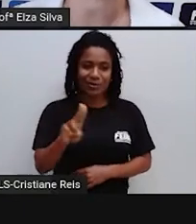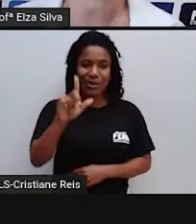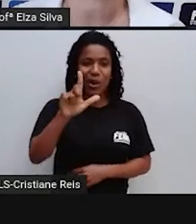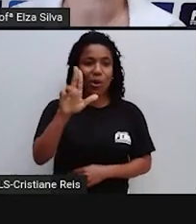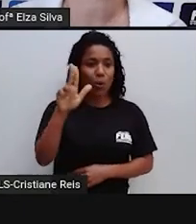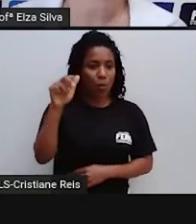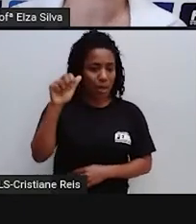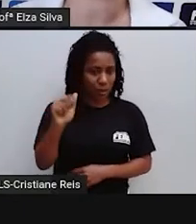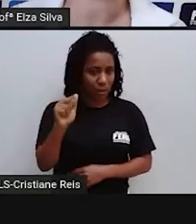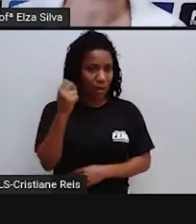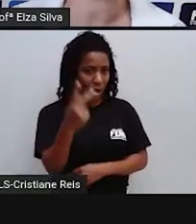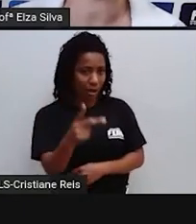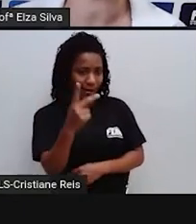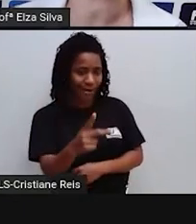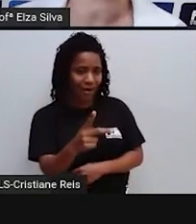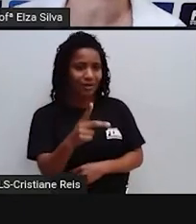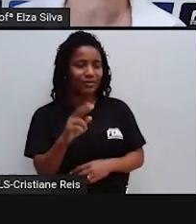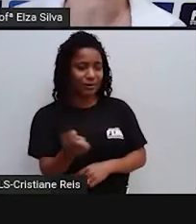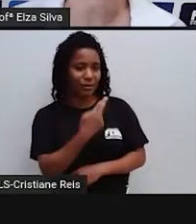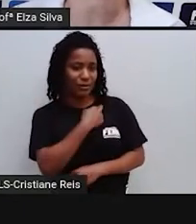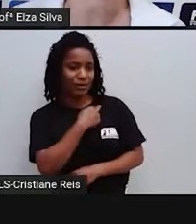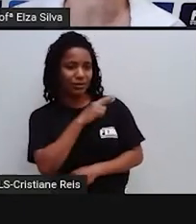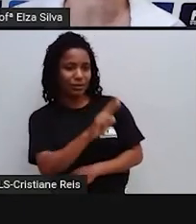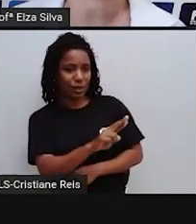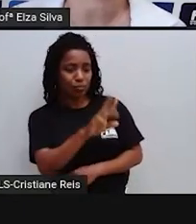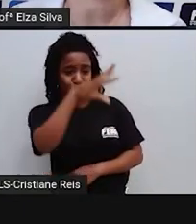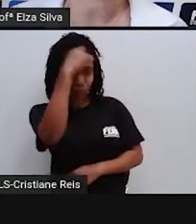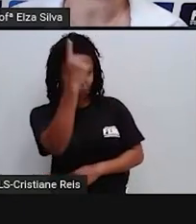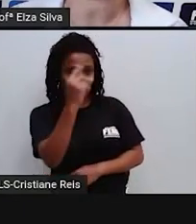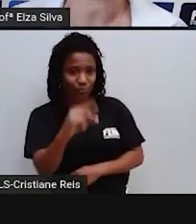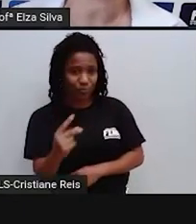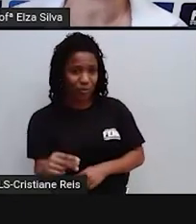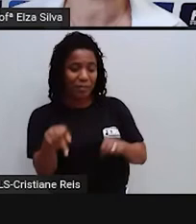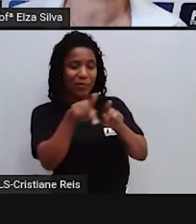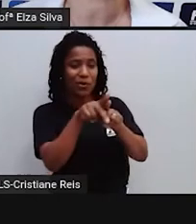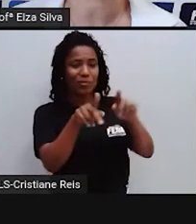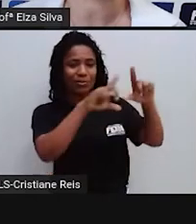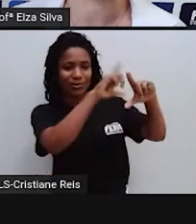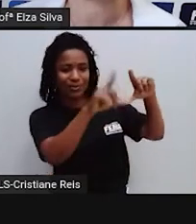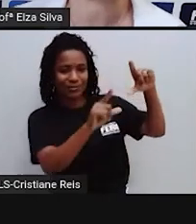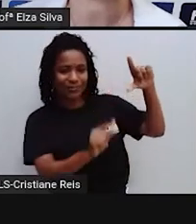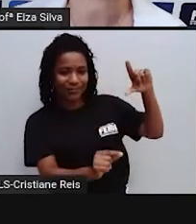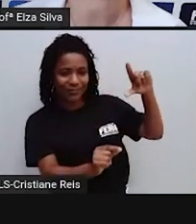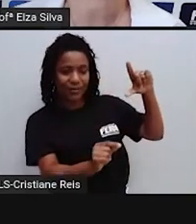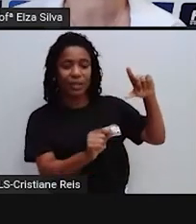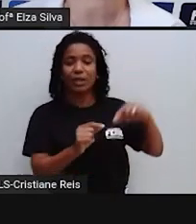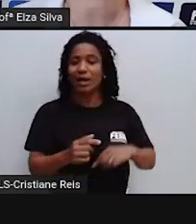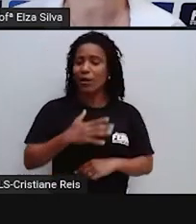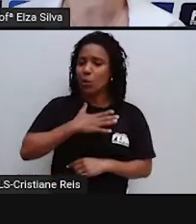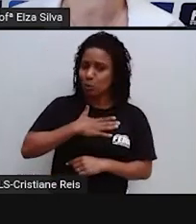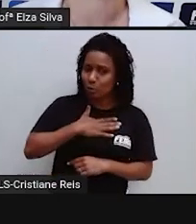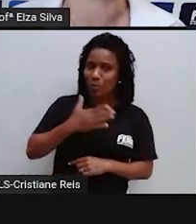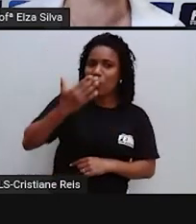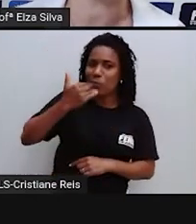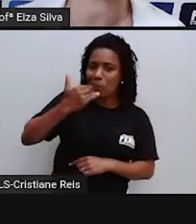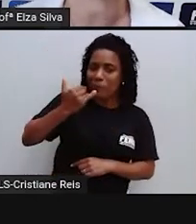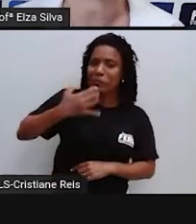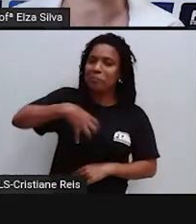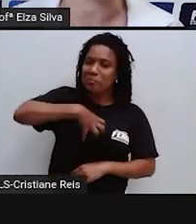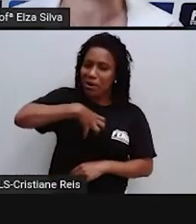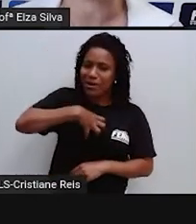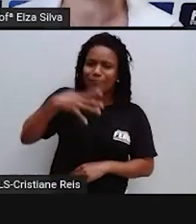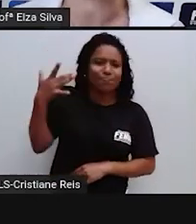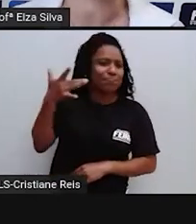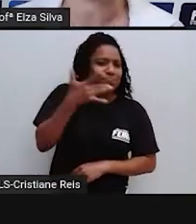candomblé Religião trazida Pelos africanos E ela diz também Que gostou muito Da comida baiana E que é muito